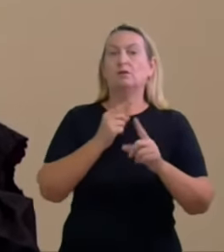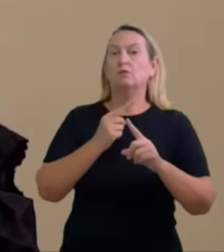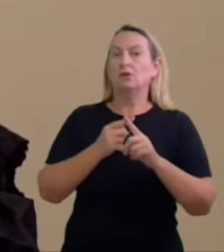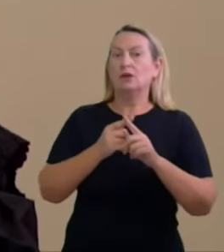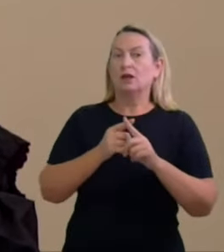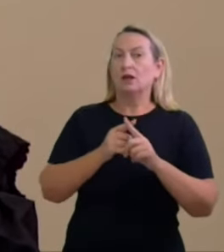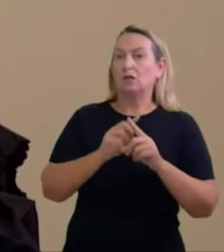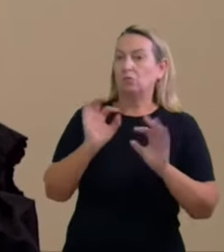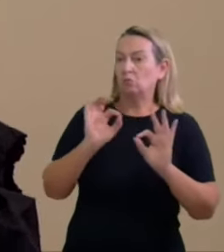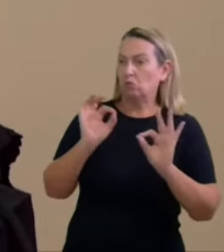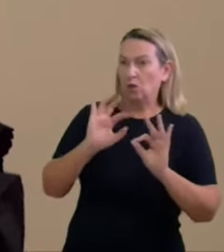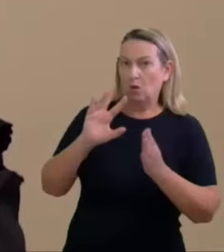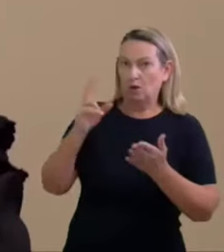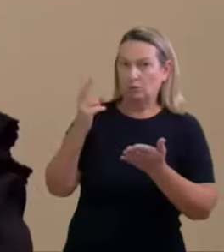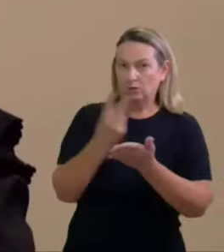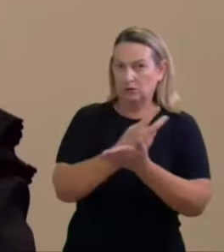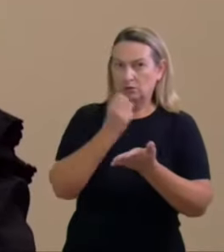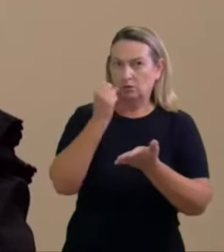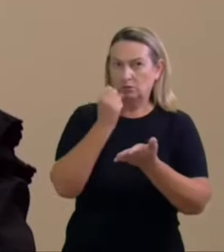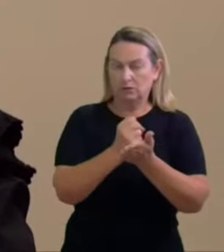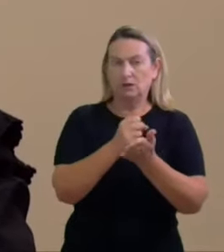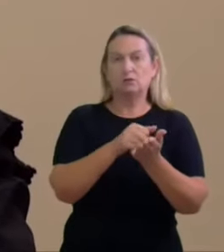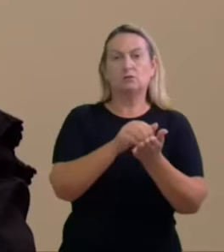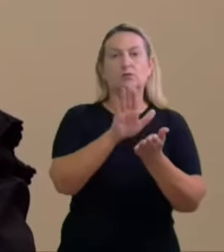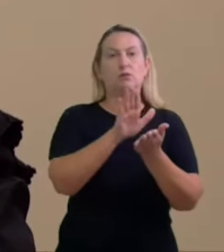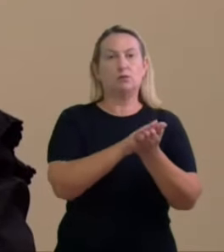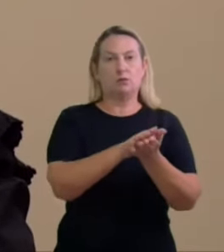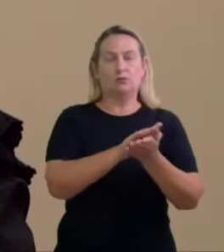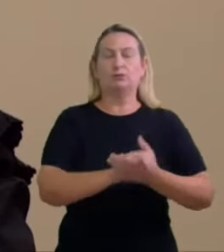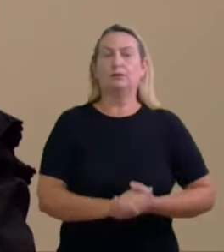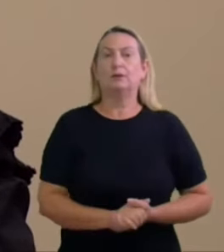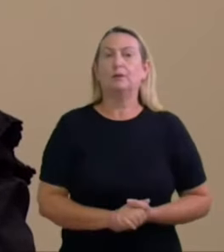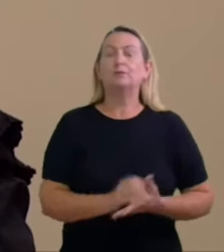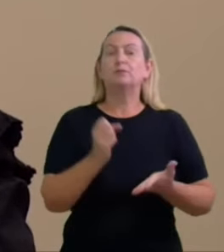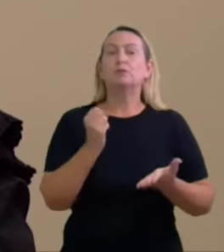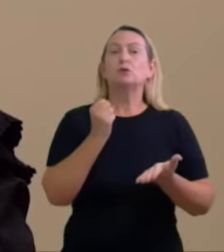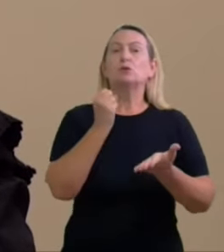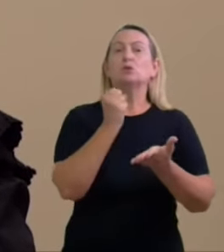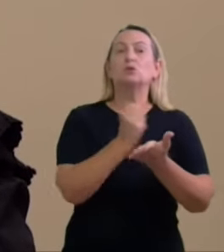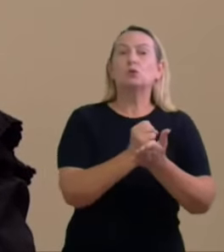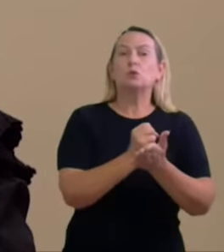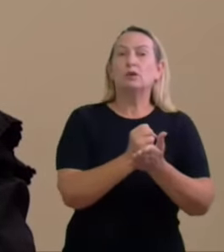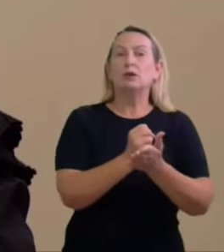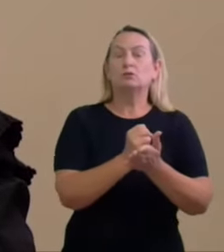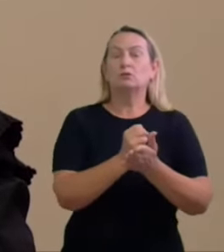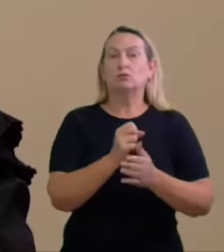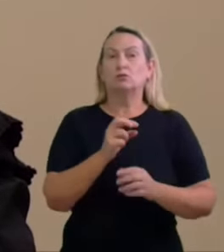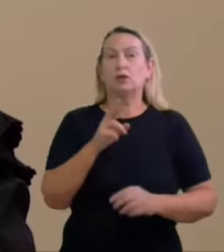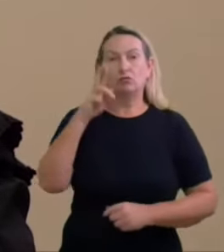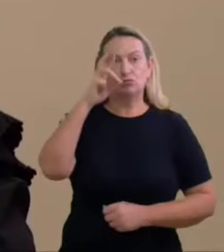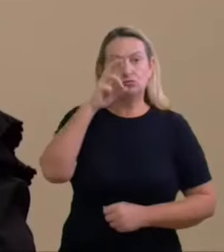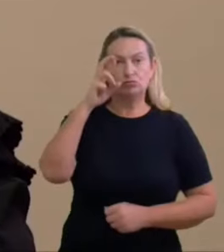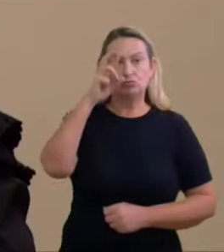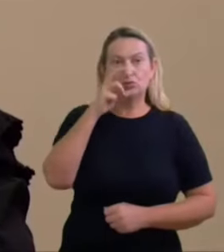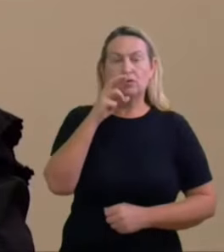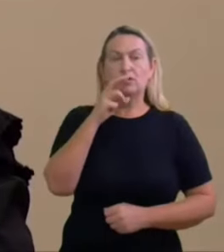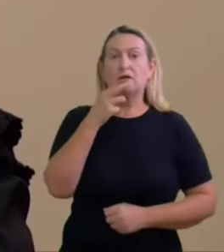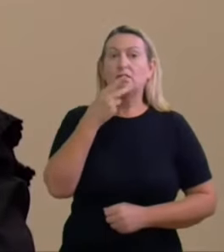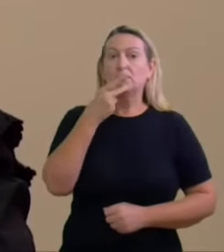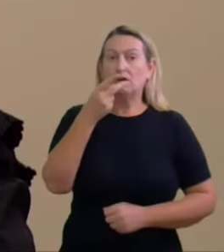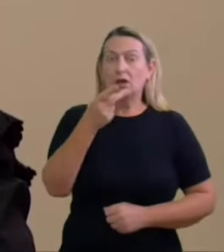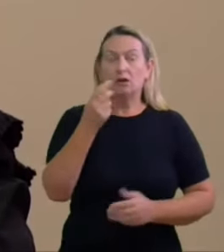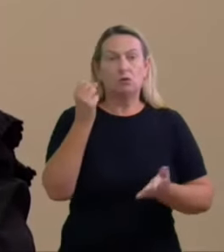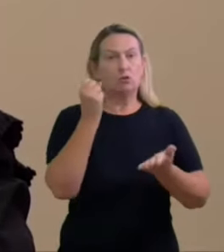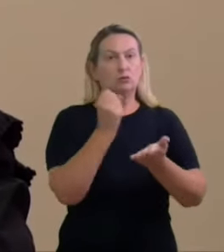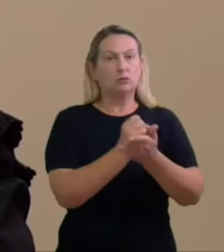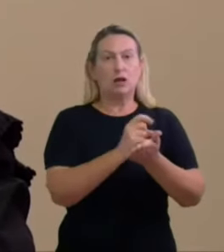a realização do contrato. Os documentos trazidos pela própria investigante comprovam que a contratação não se efetivou e